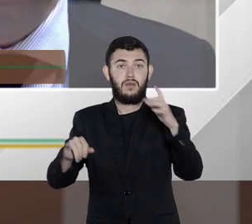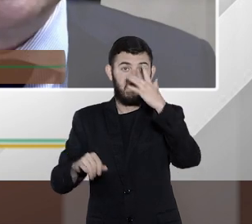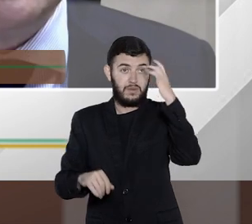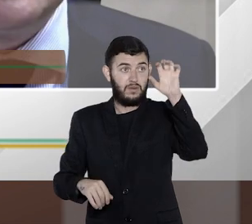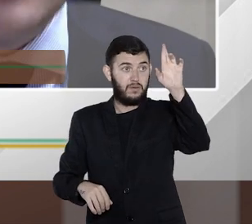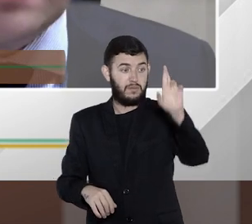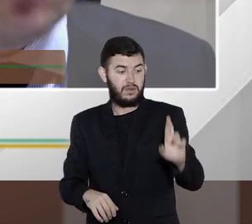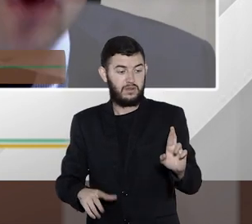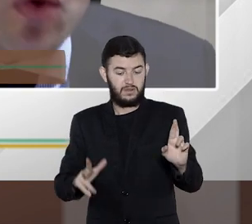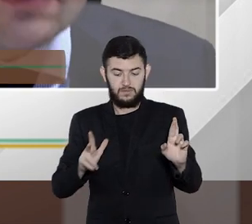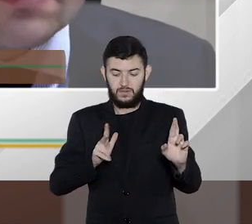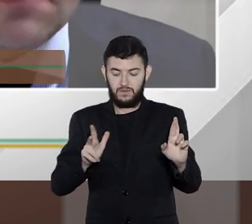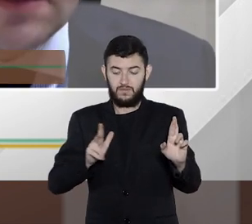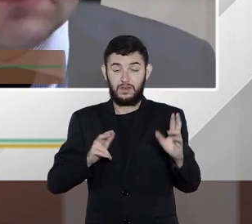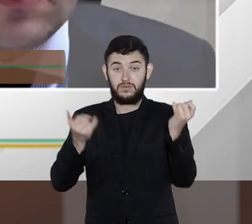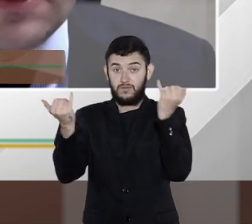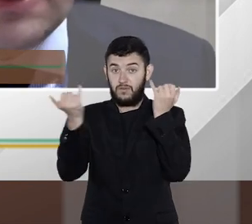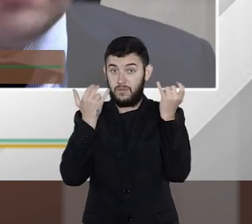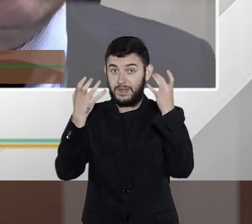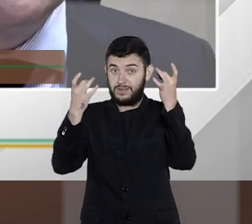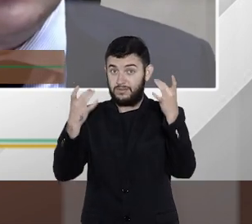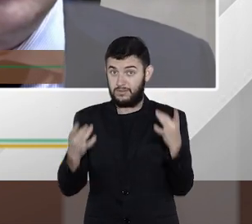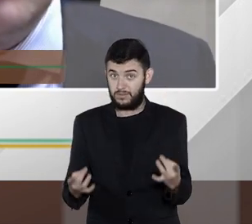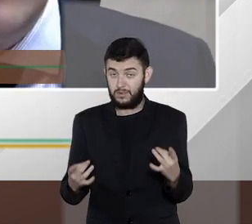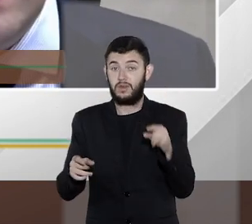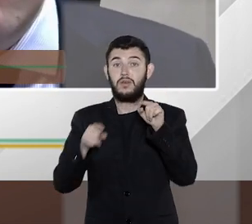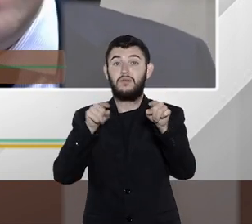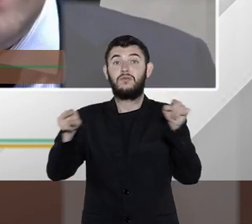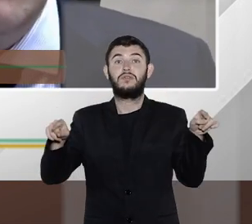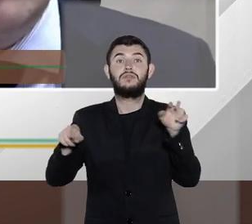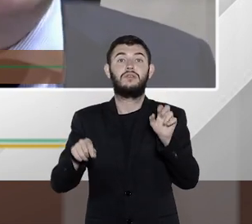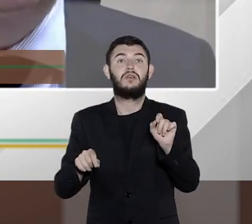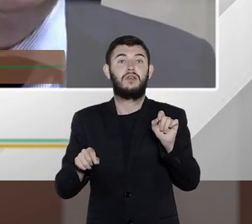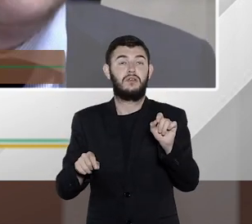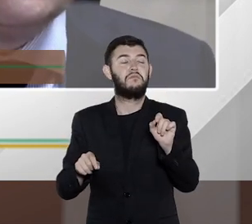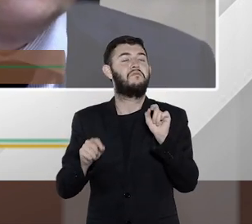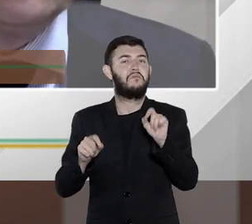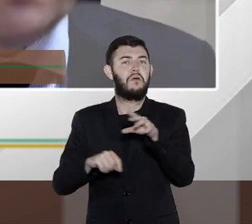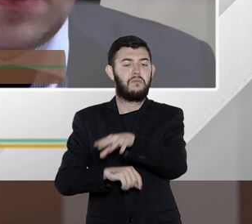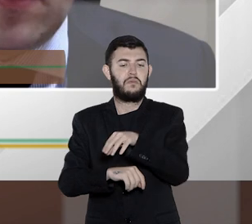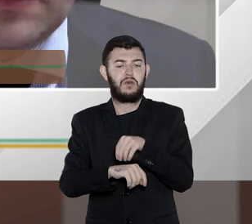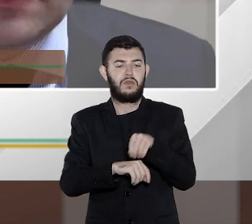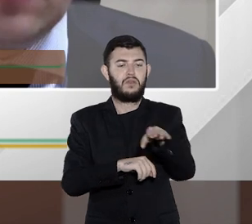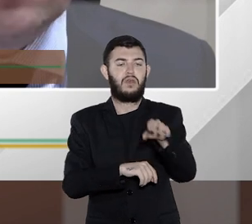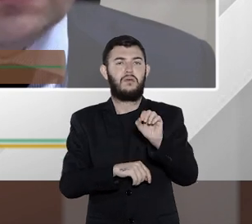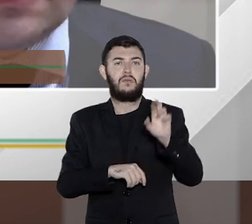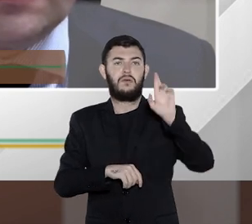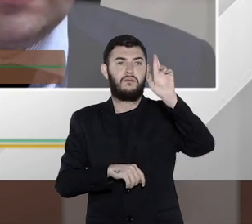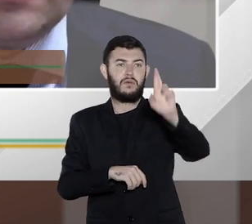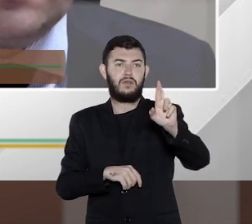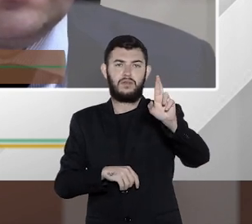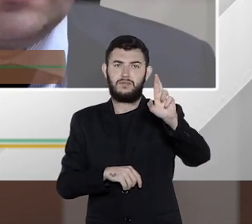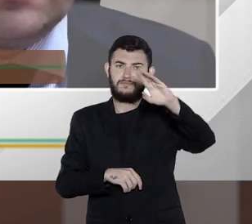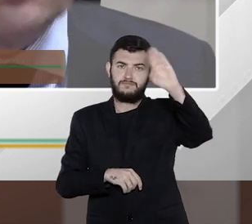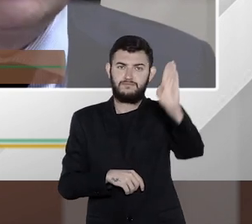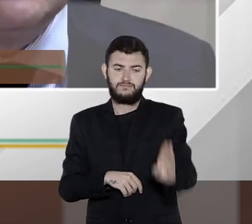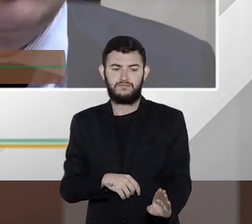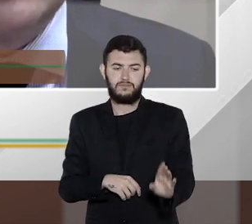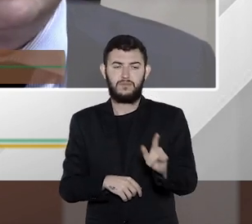titular da privacidade tem que tomar o conhecimento e você ainda vai enviar para a autoridade nacional que hoje tem